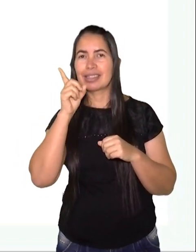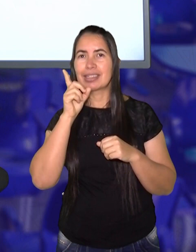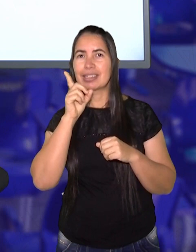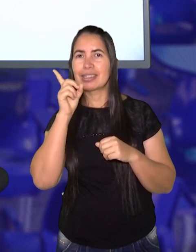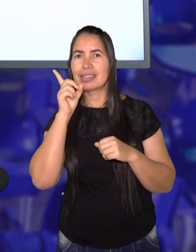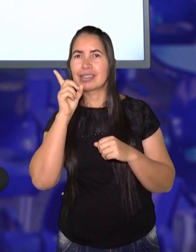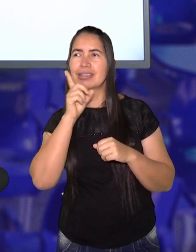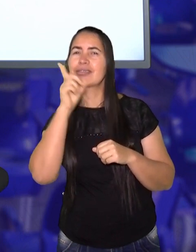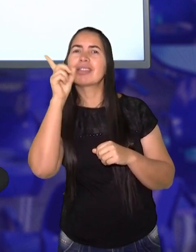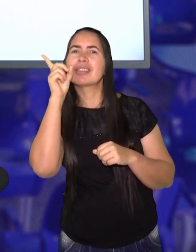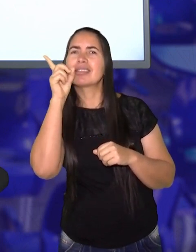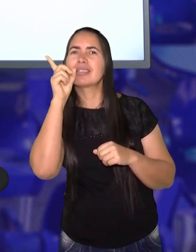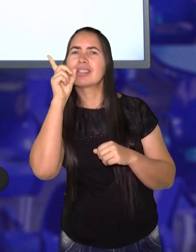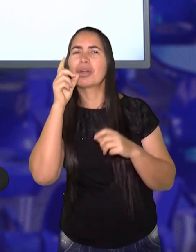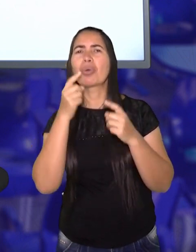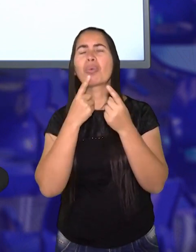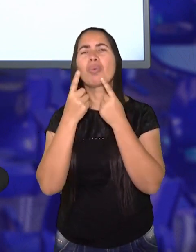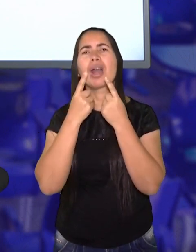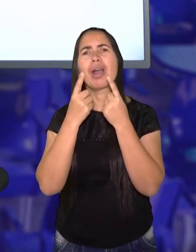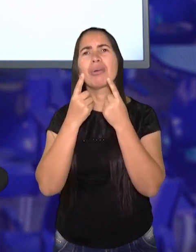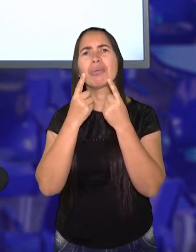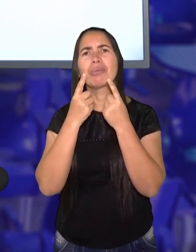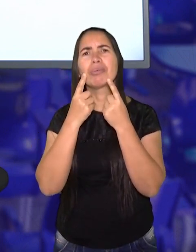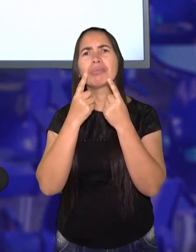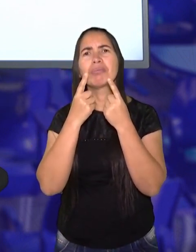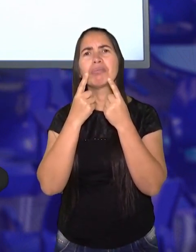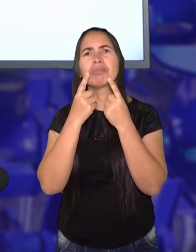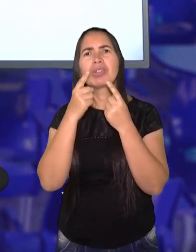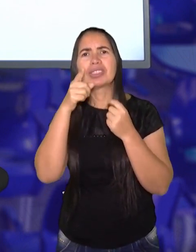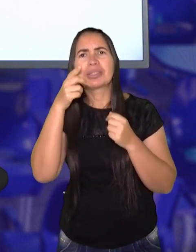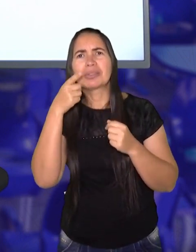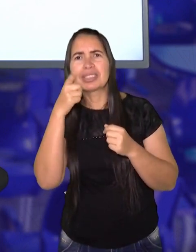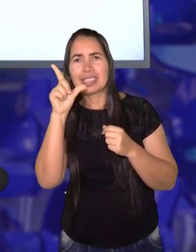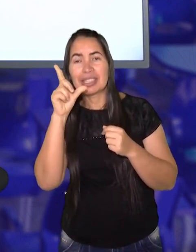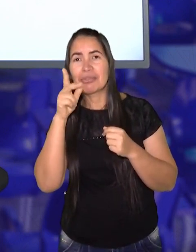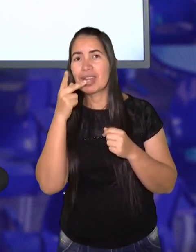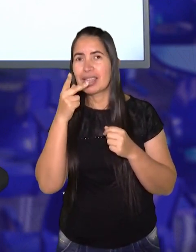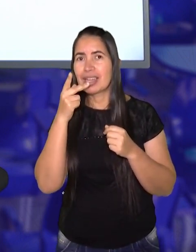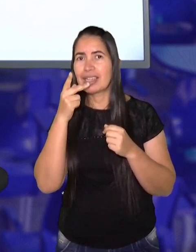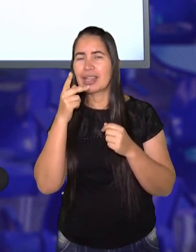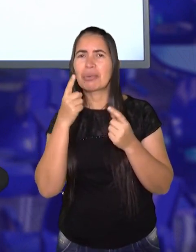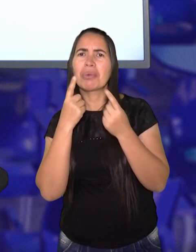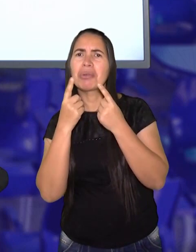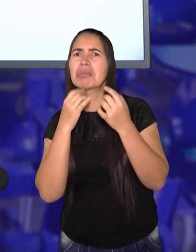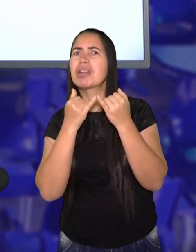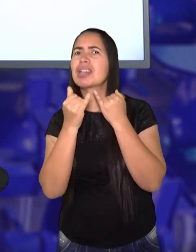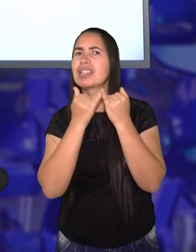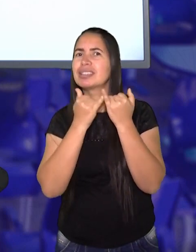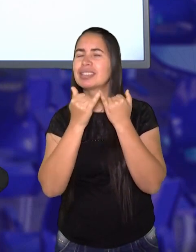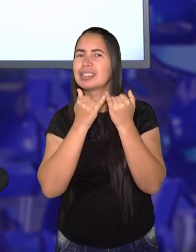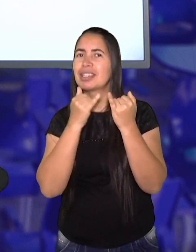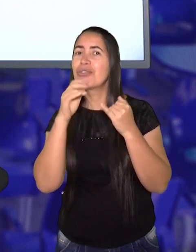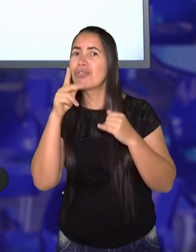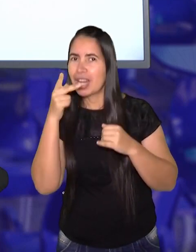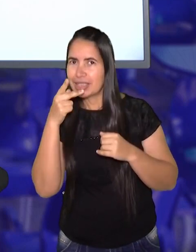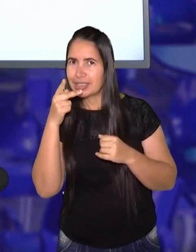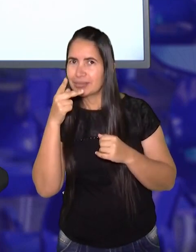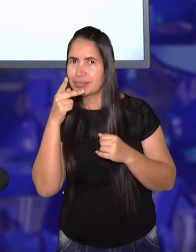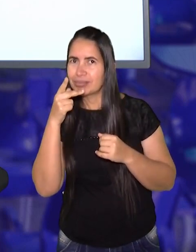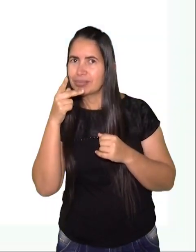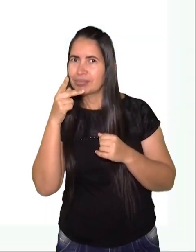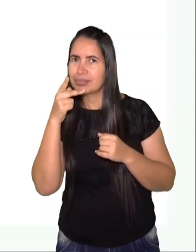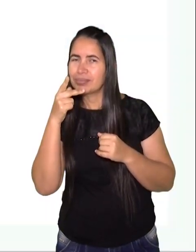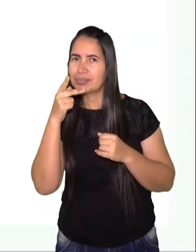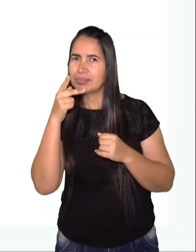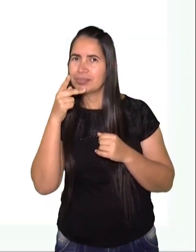uma. E com um cilindro? Que objeto aí em casa? Você consegue me dizer que se parece com ele? Diz aí.